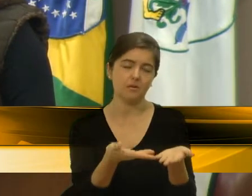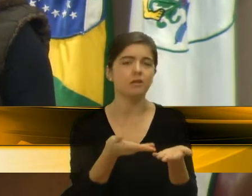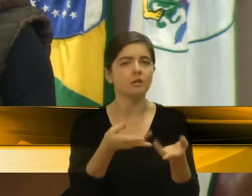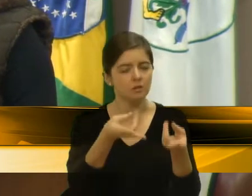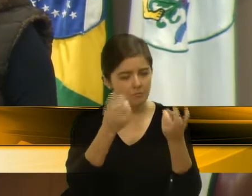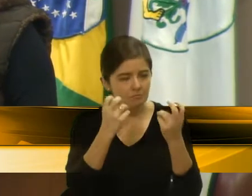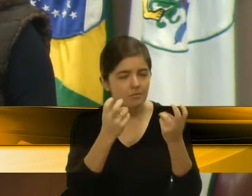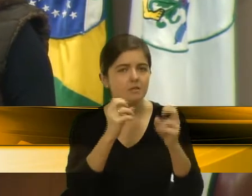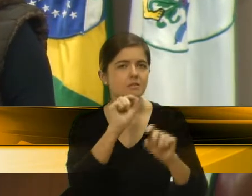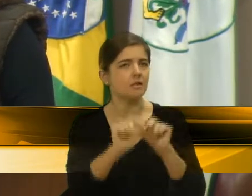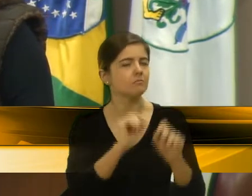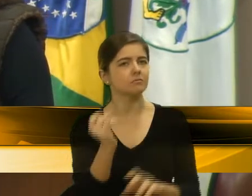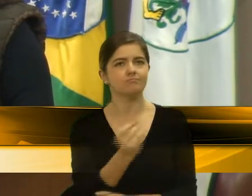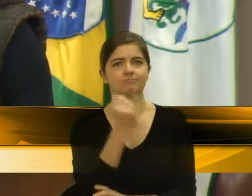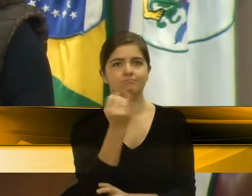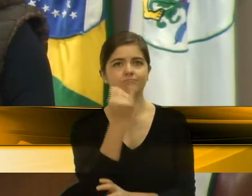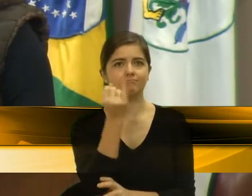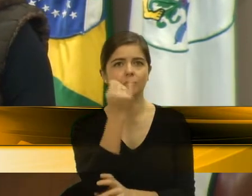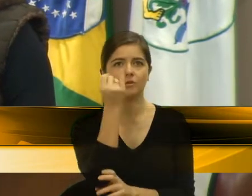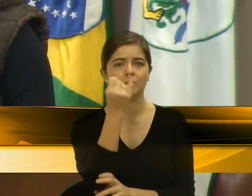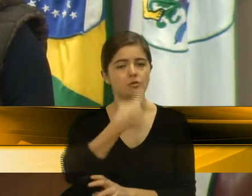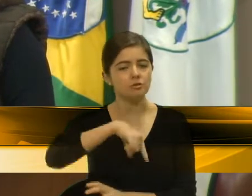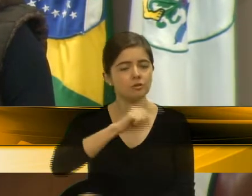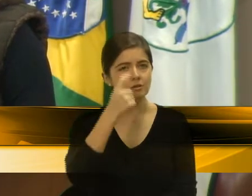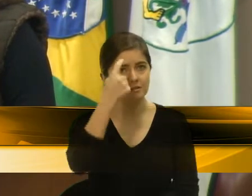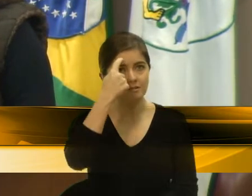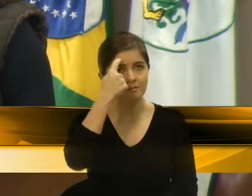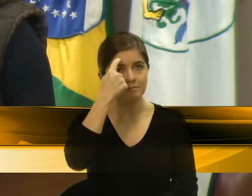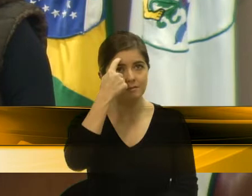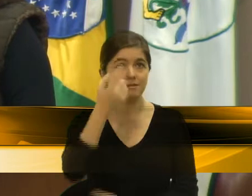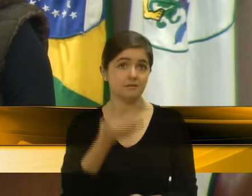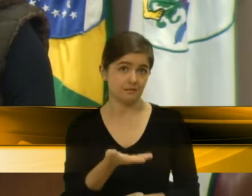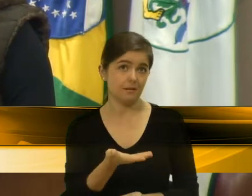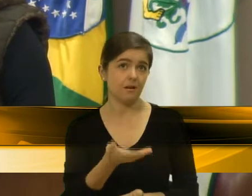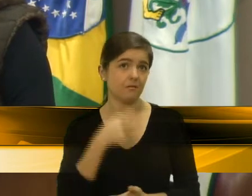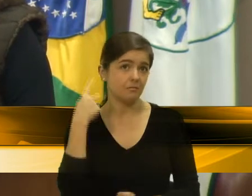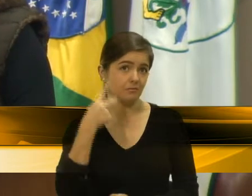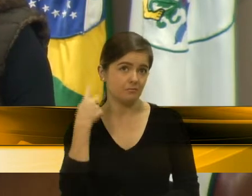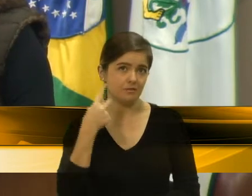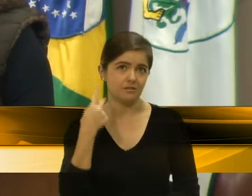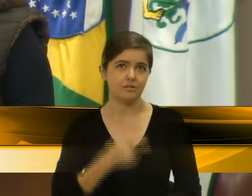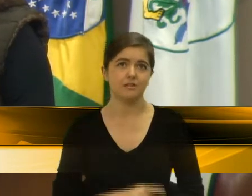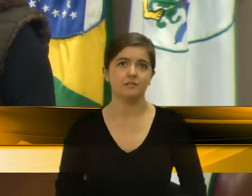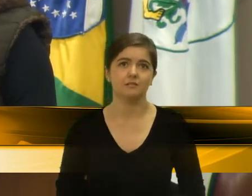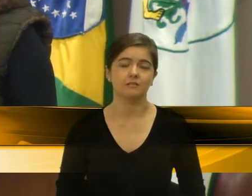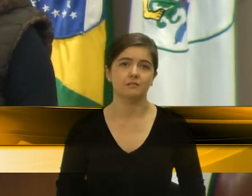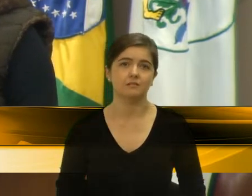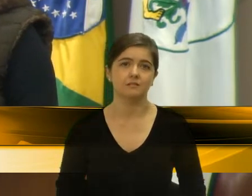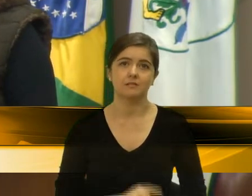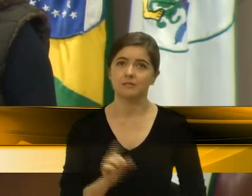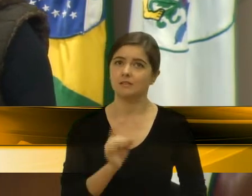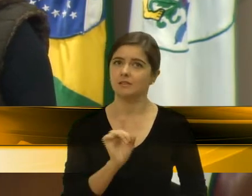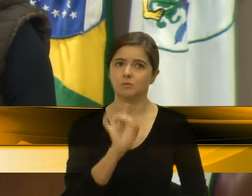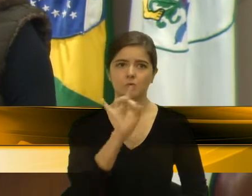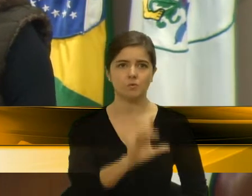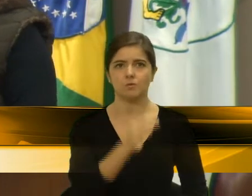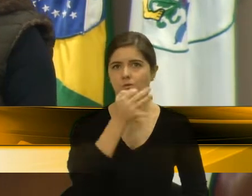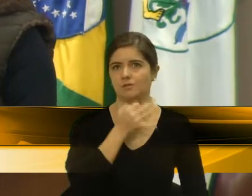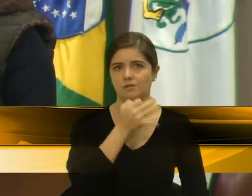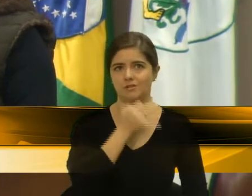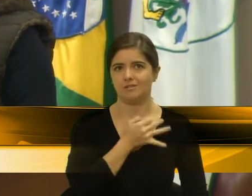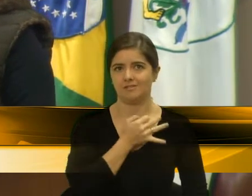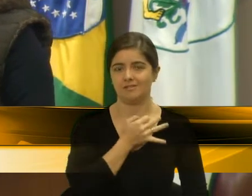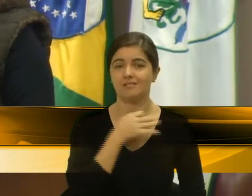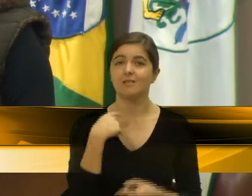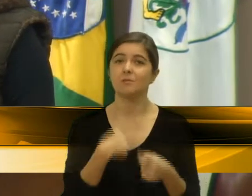é de fundamental importância nós pensarmos em política para a região, não apenas para a cidade de Caxias do Sul, até